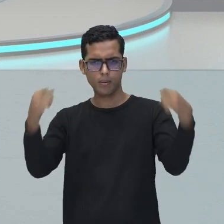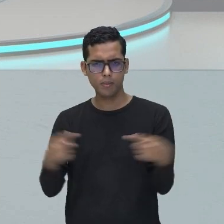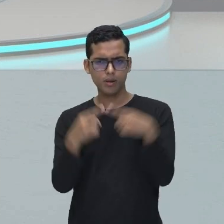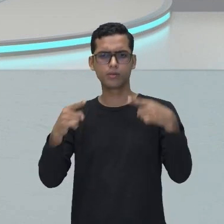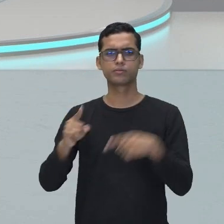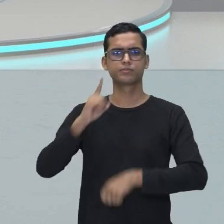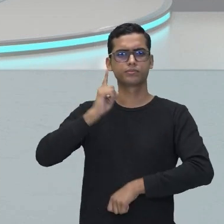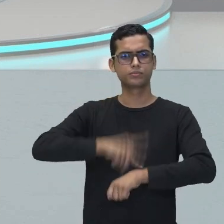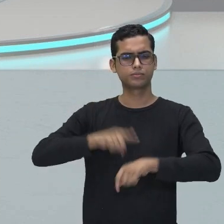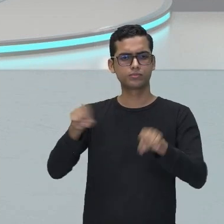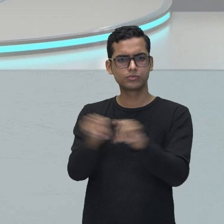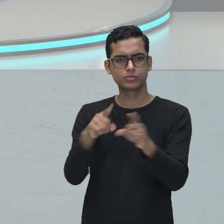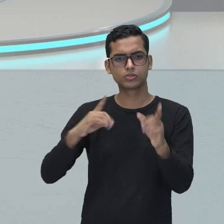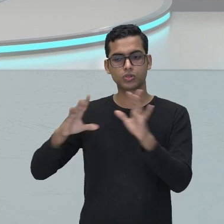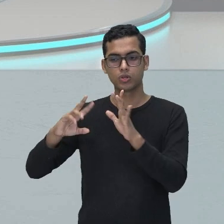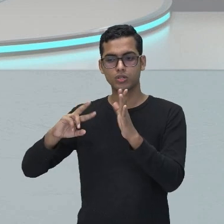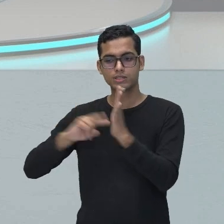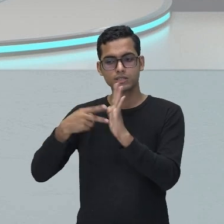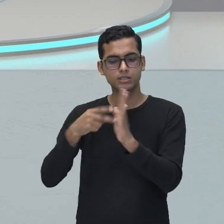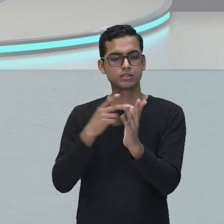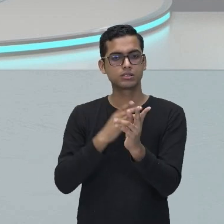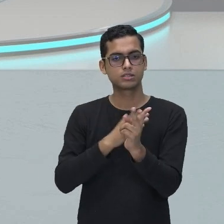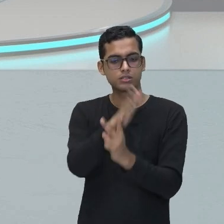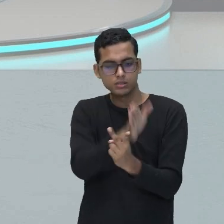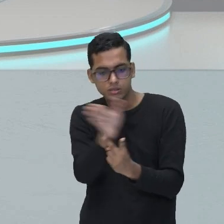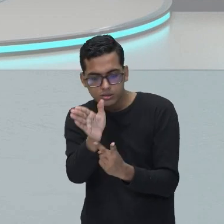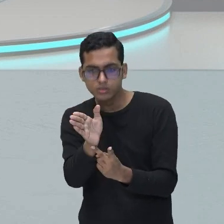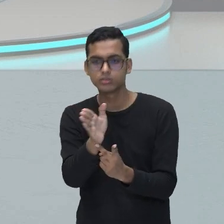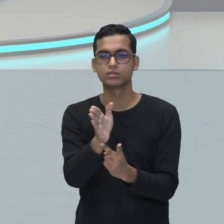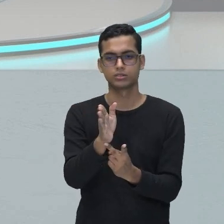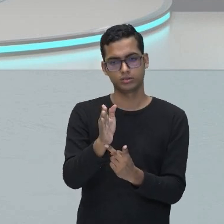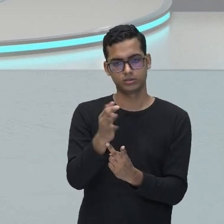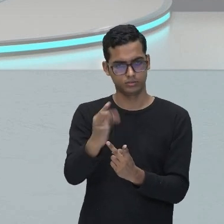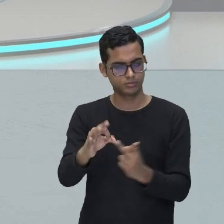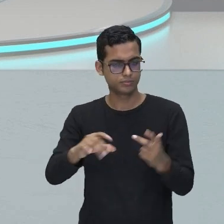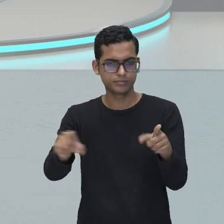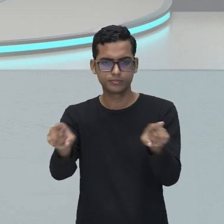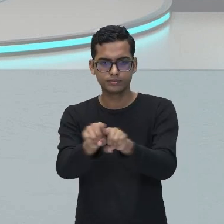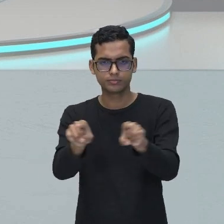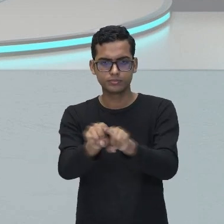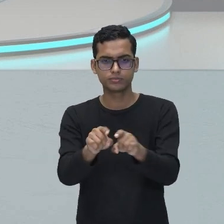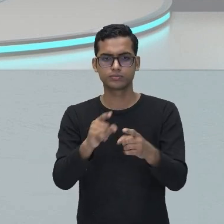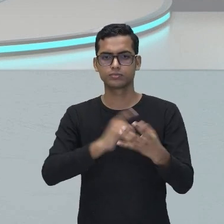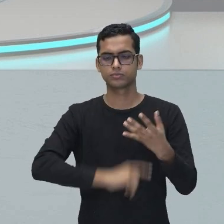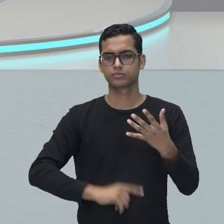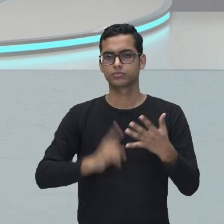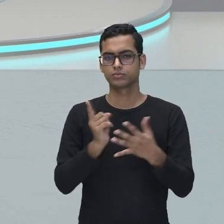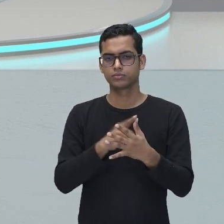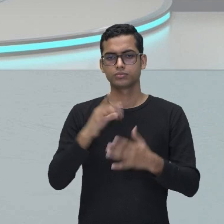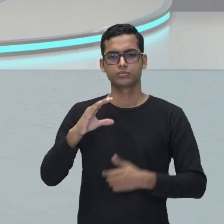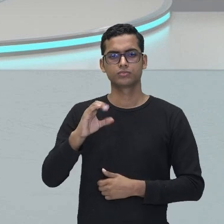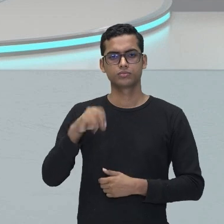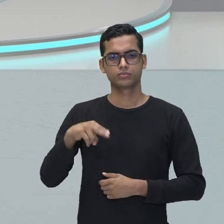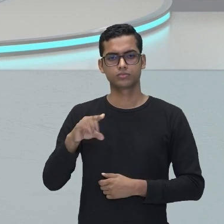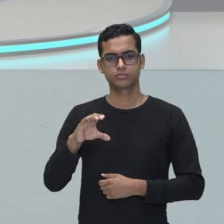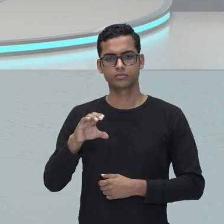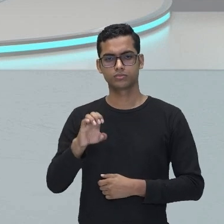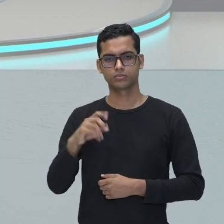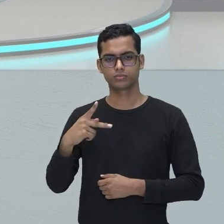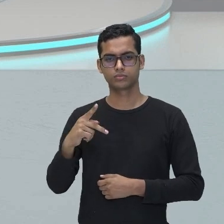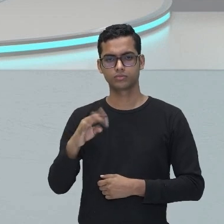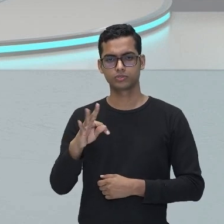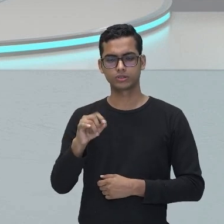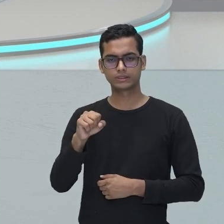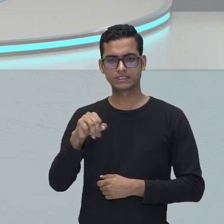com dualidades, com sentidos duplos, né? E também o conceptismo, que é o